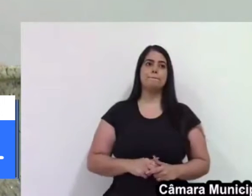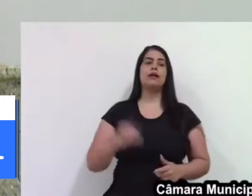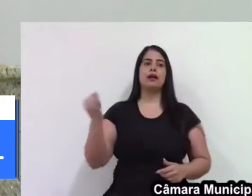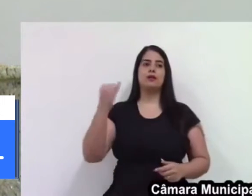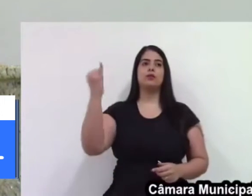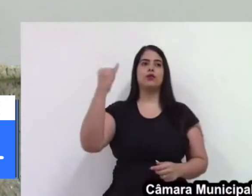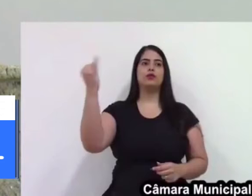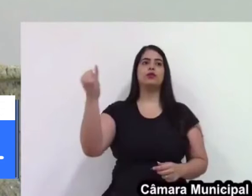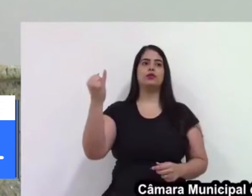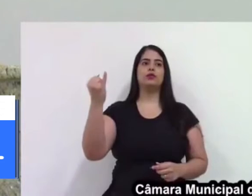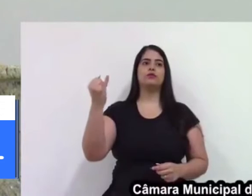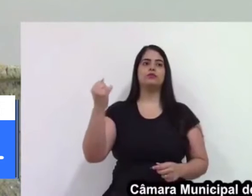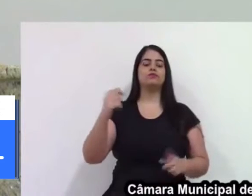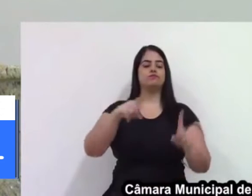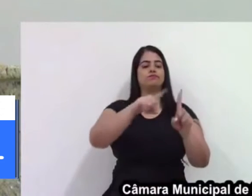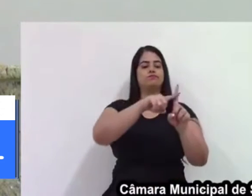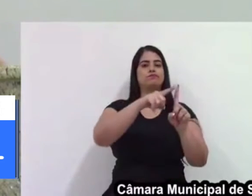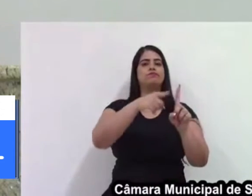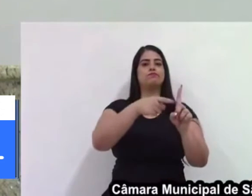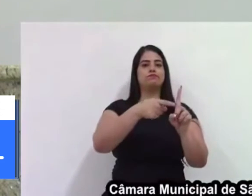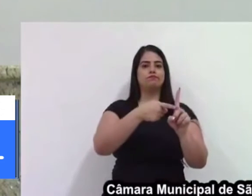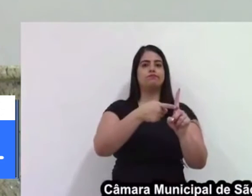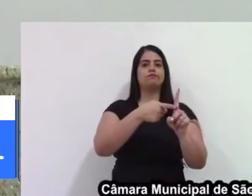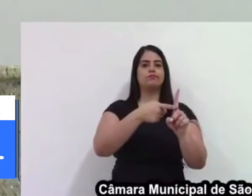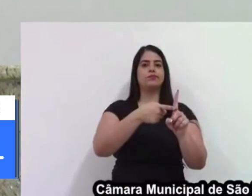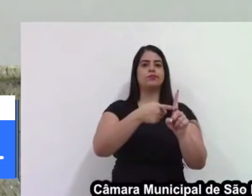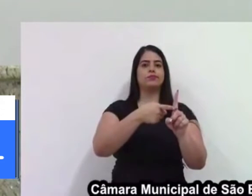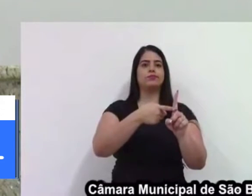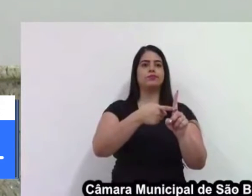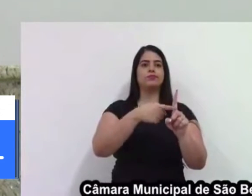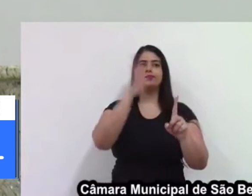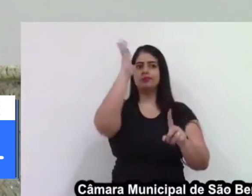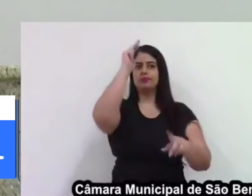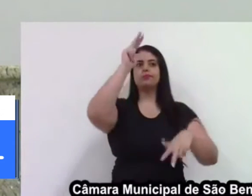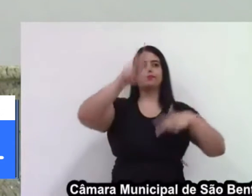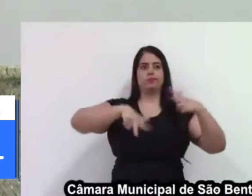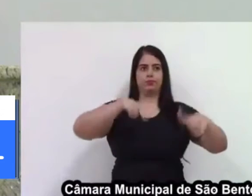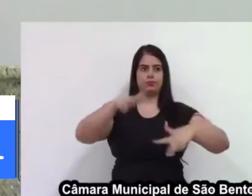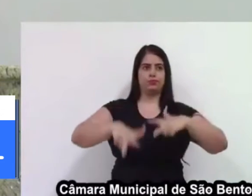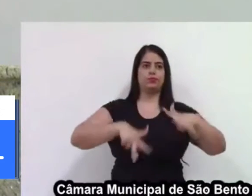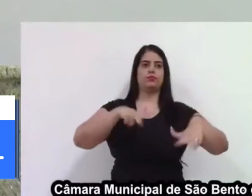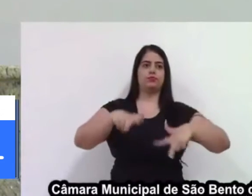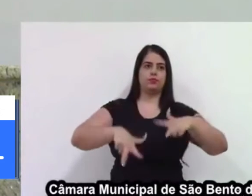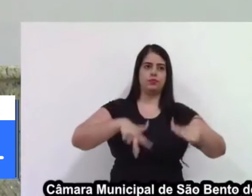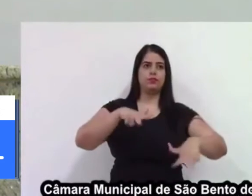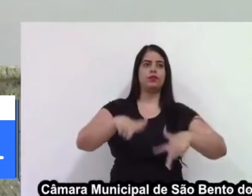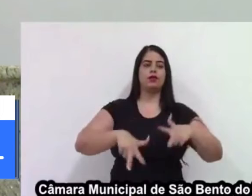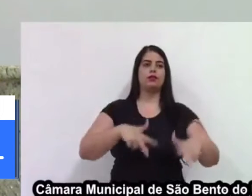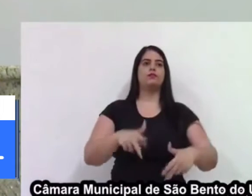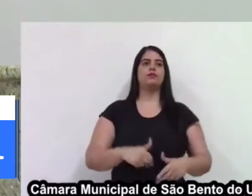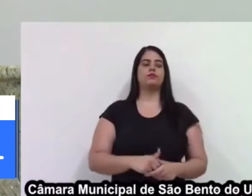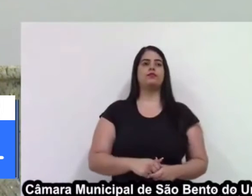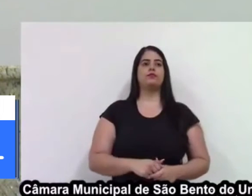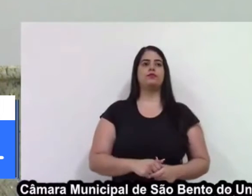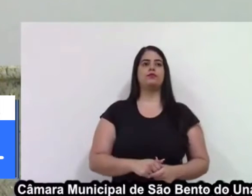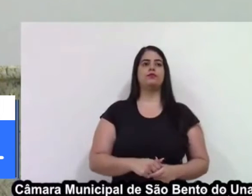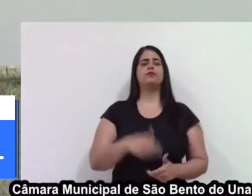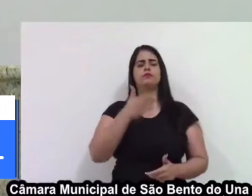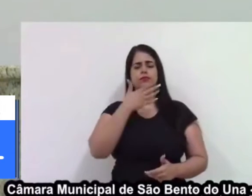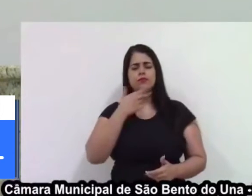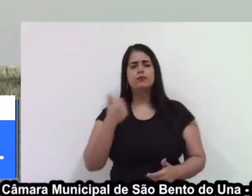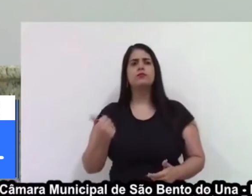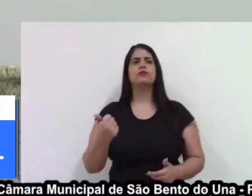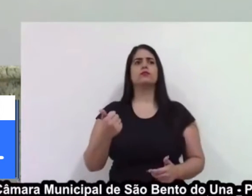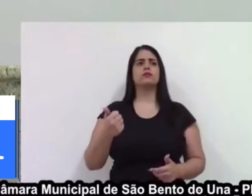a gestão do nosso município, porque tem que ter mais, com o tempo vai se adequando, vai se